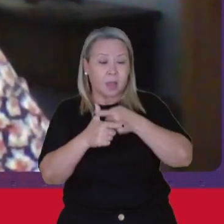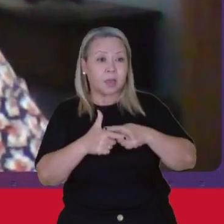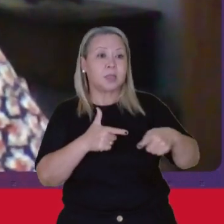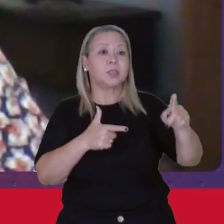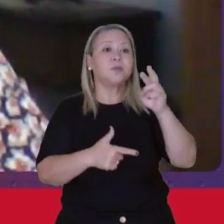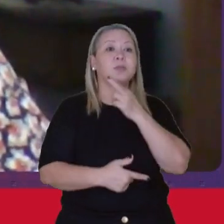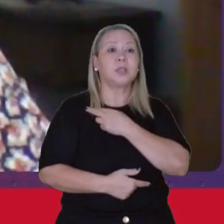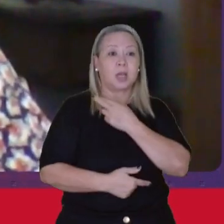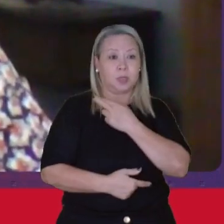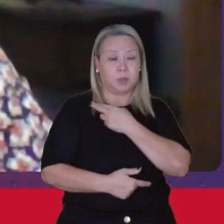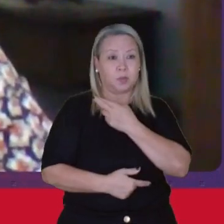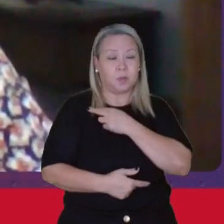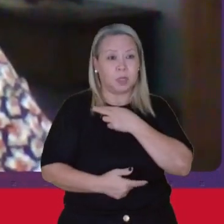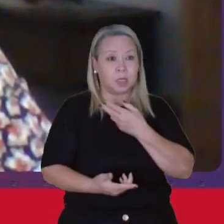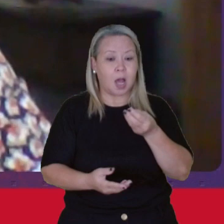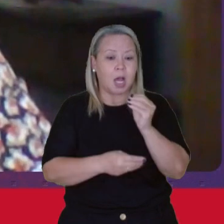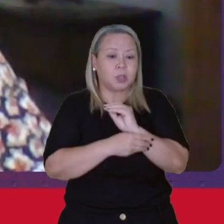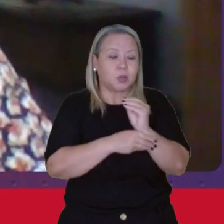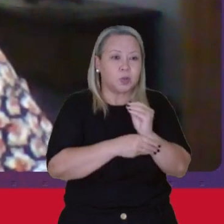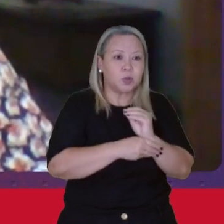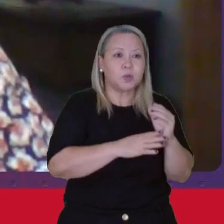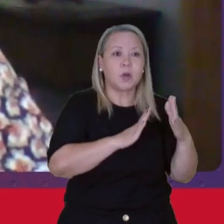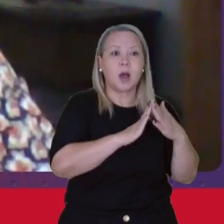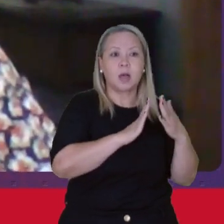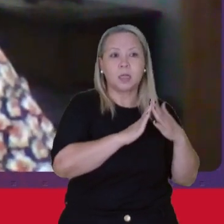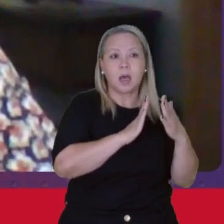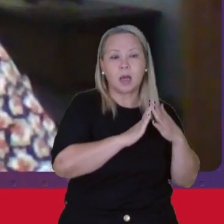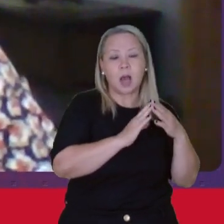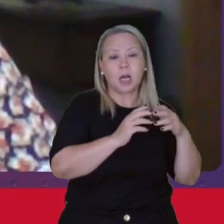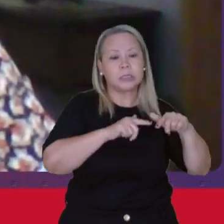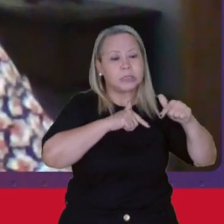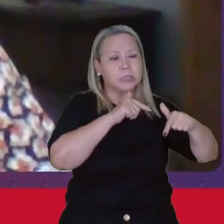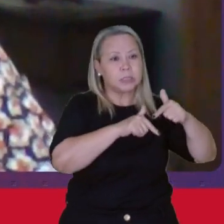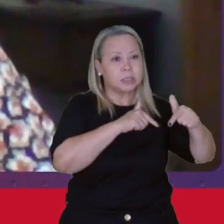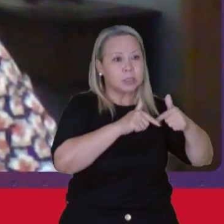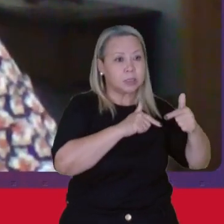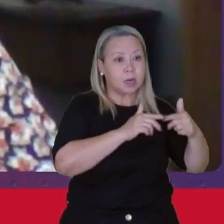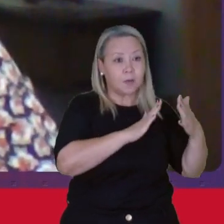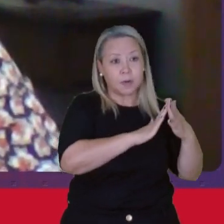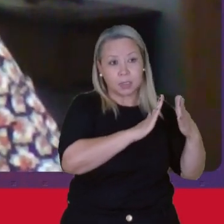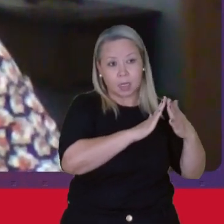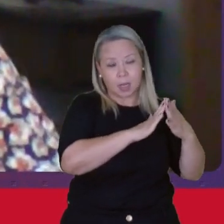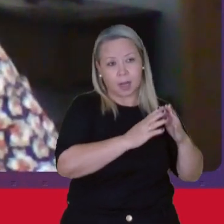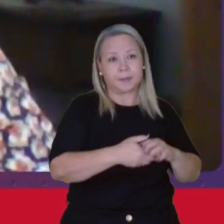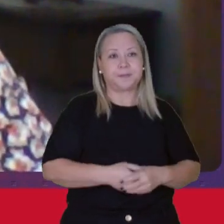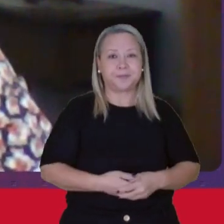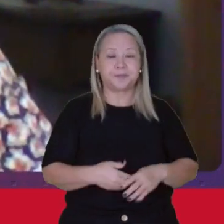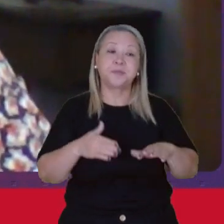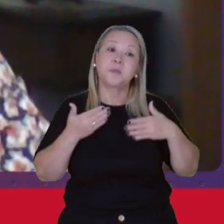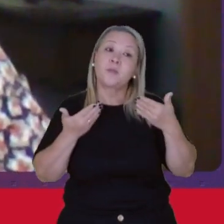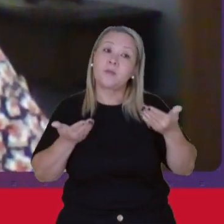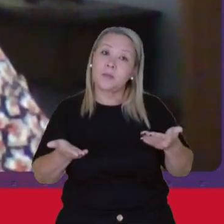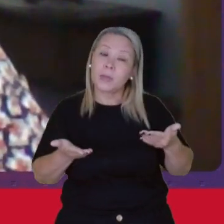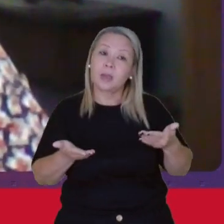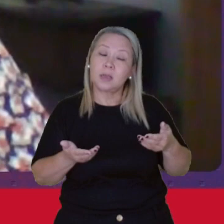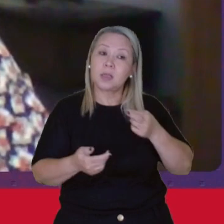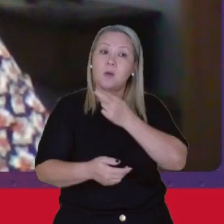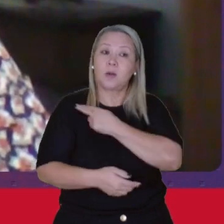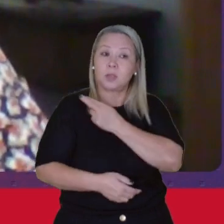responsabilidades De cuidados E com tarefas De afazeres Domésticos Então As